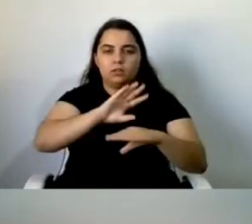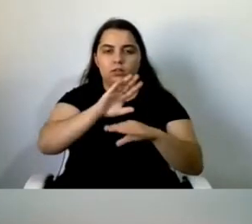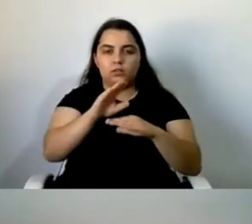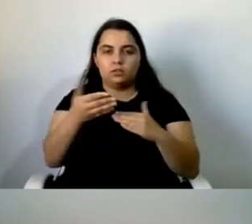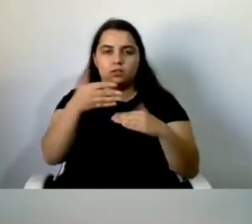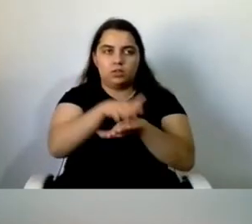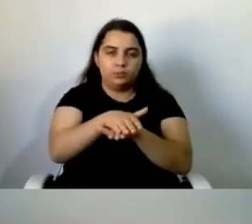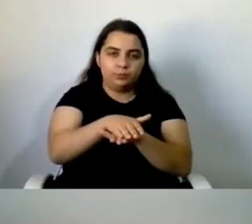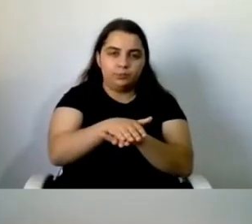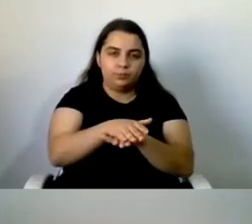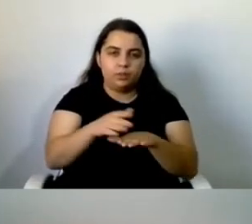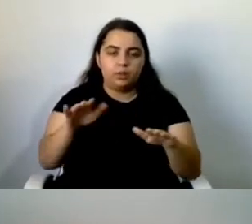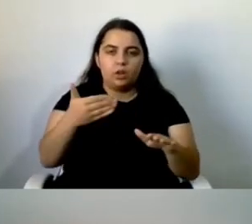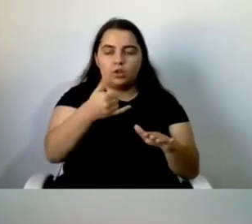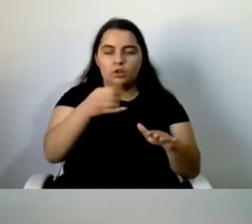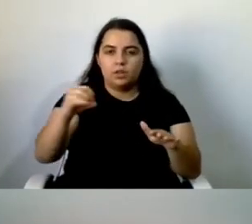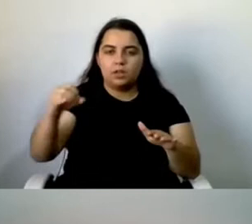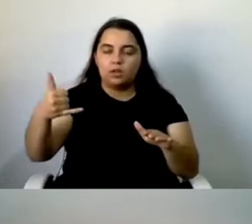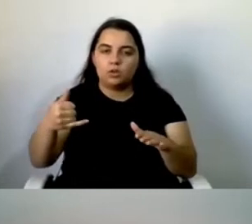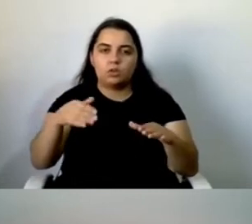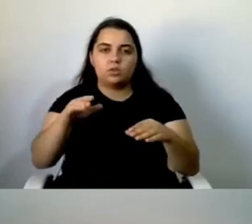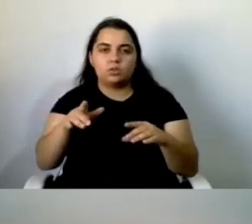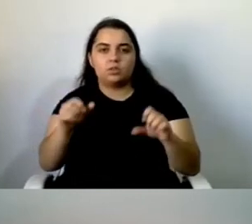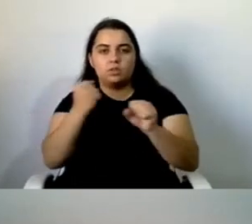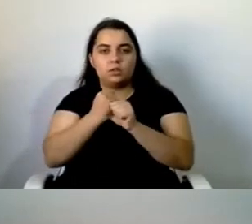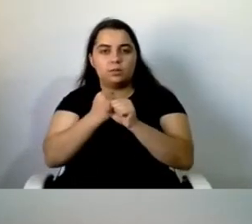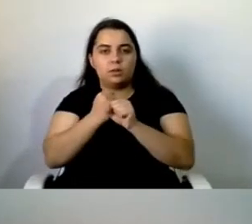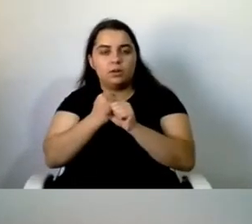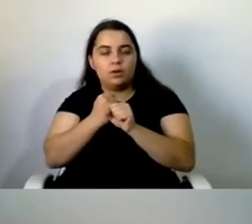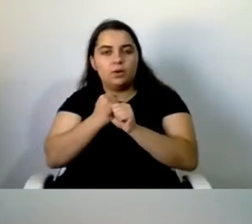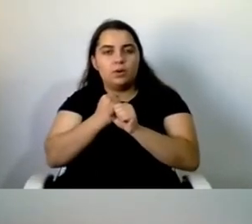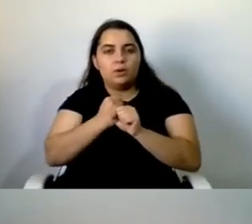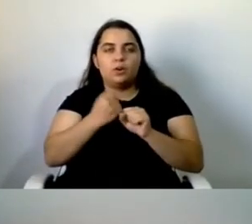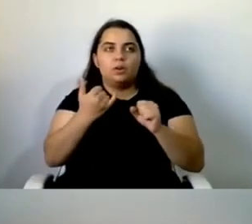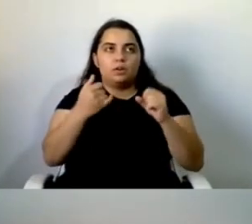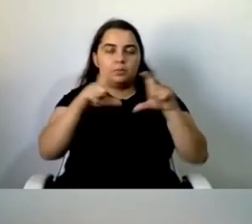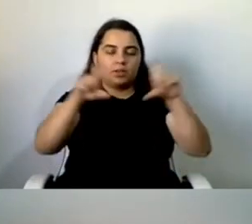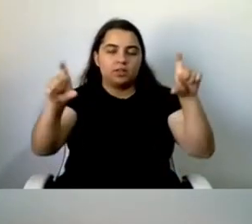empresa promotora de eventos esportivos, no caso, atletismo, com o nome